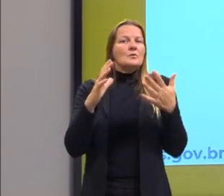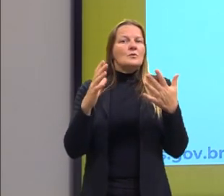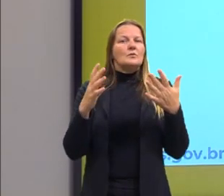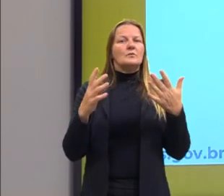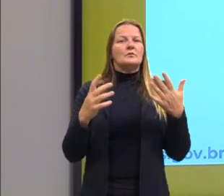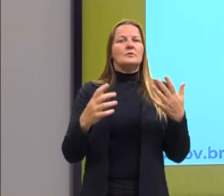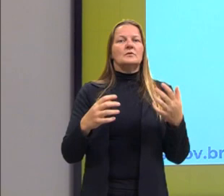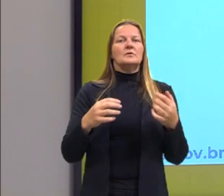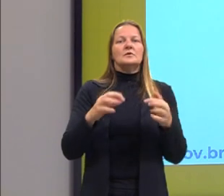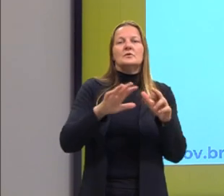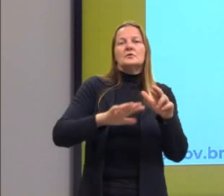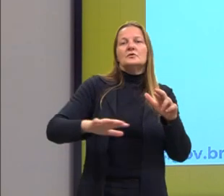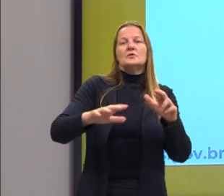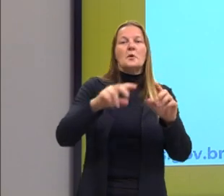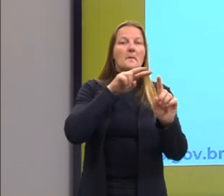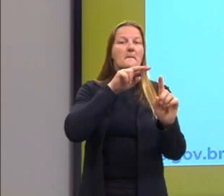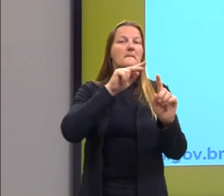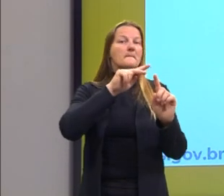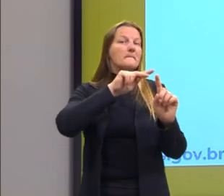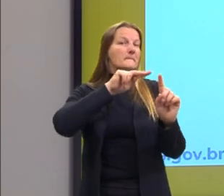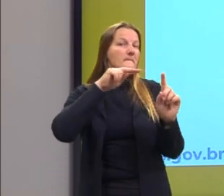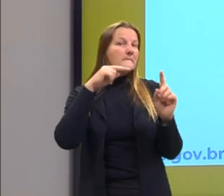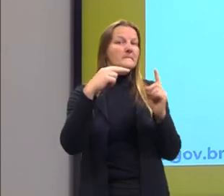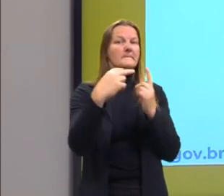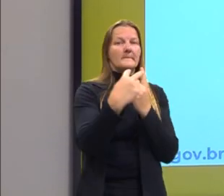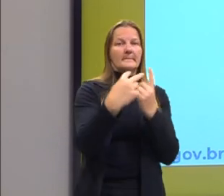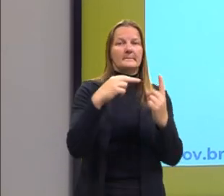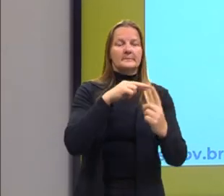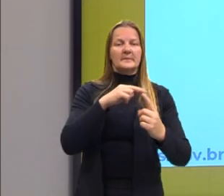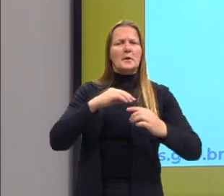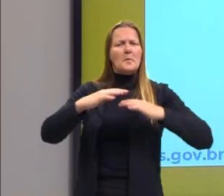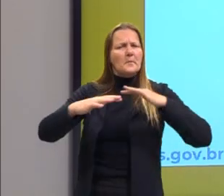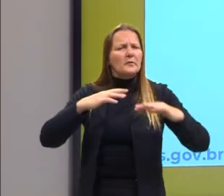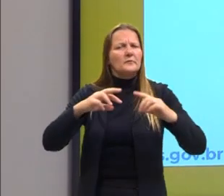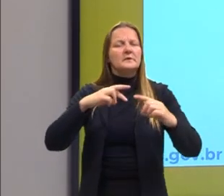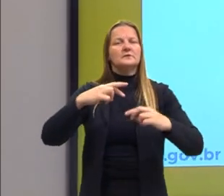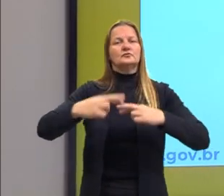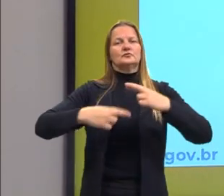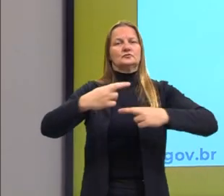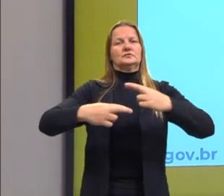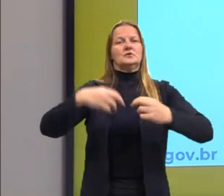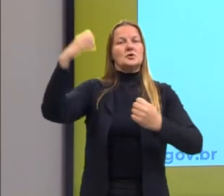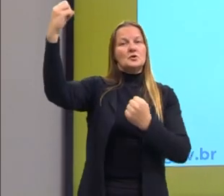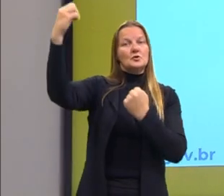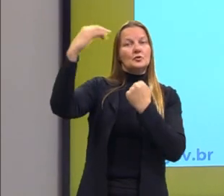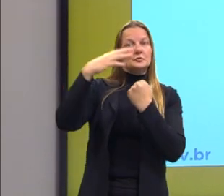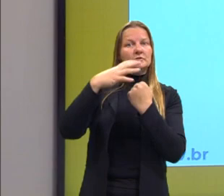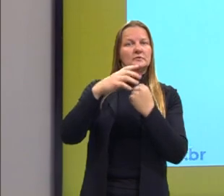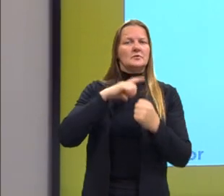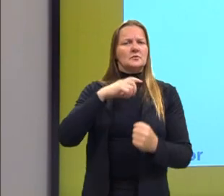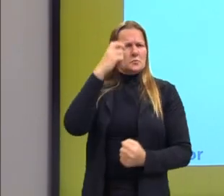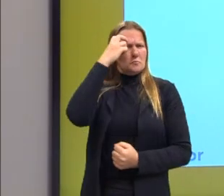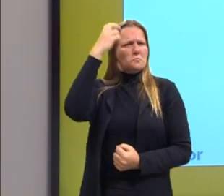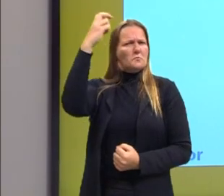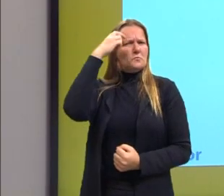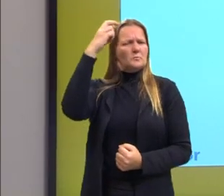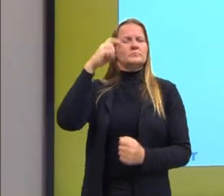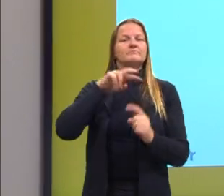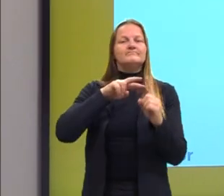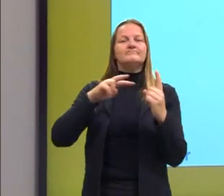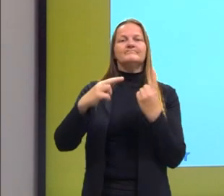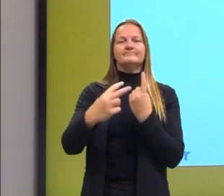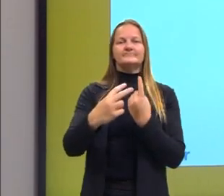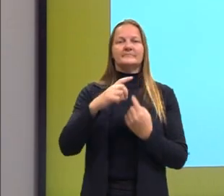religião. Eles querem uma outra perspectiva. O movimento renascentista, o movimento iluminista, eles fazem uma jogada muito inteligente, na minha perspectiva.